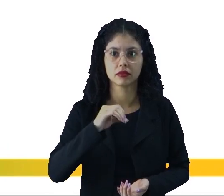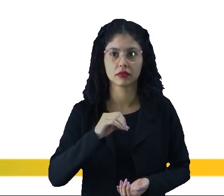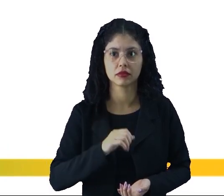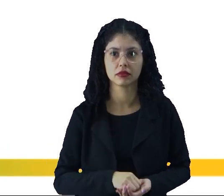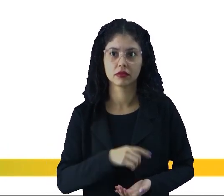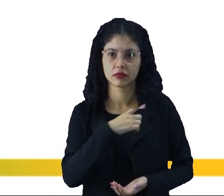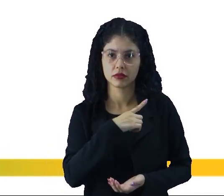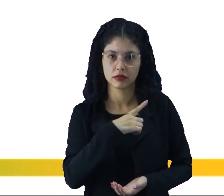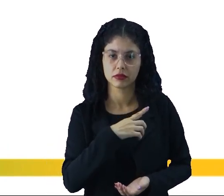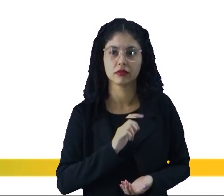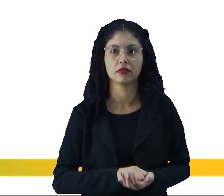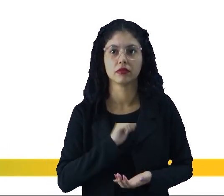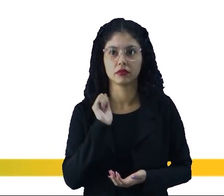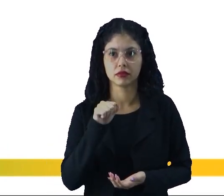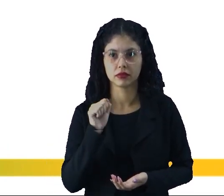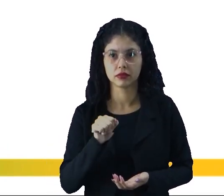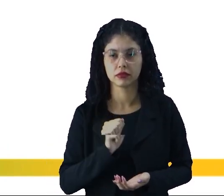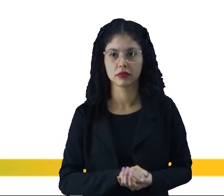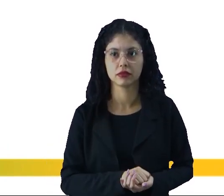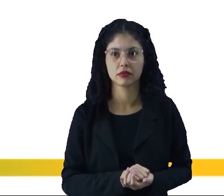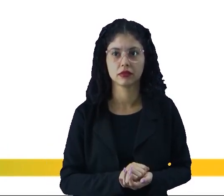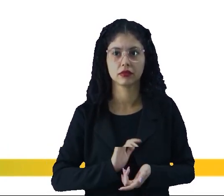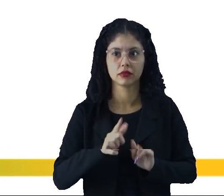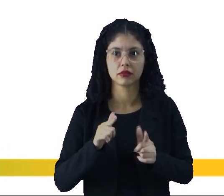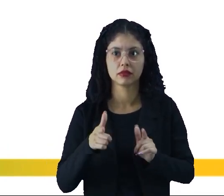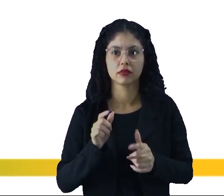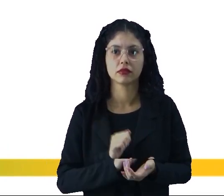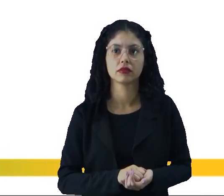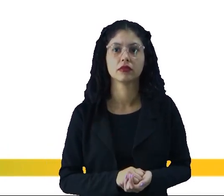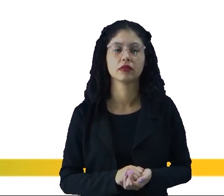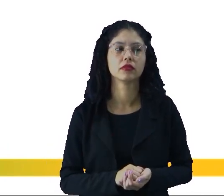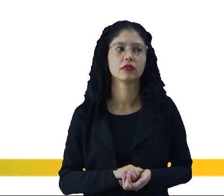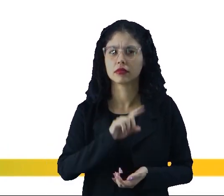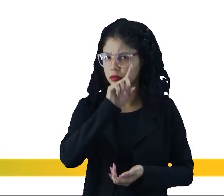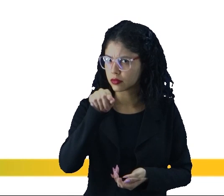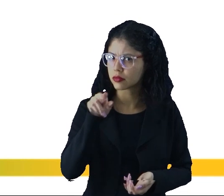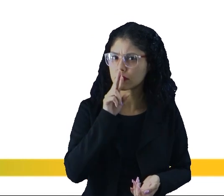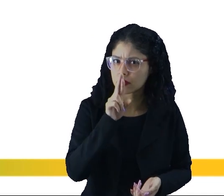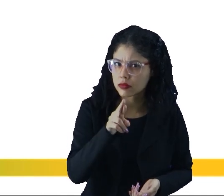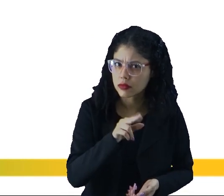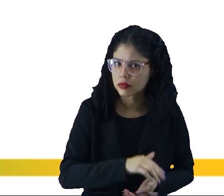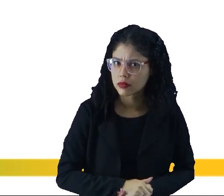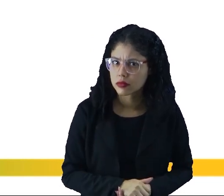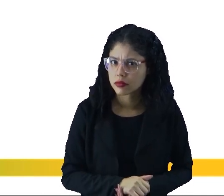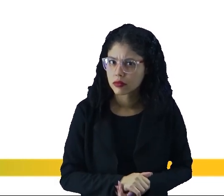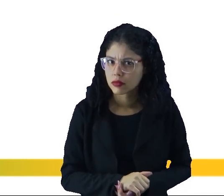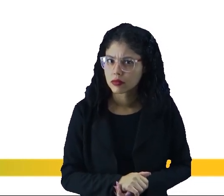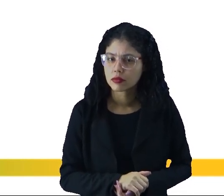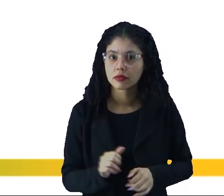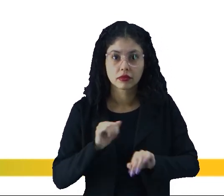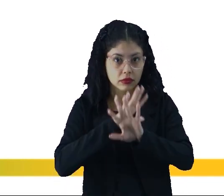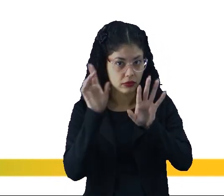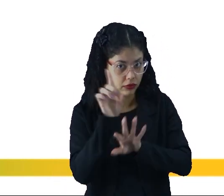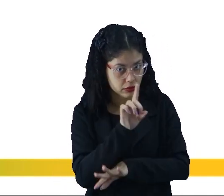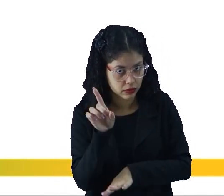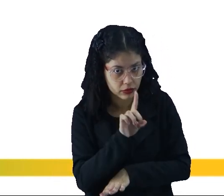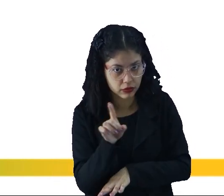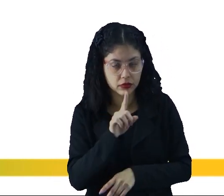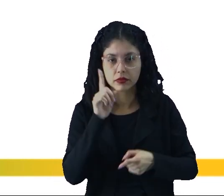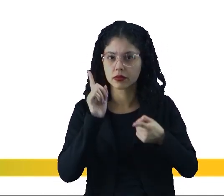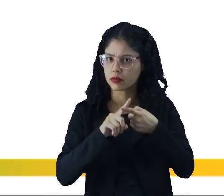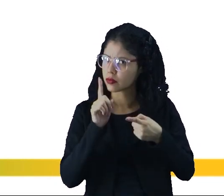por hora não tinha? tinha sim pessoal era a letra D, né? você marcaria essa resposta? claro que não, né?